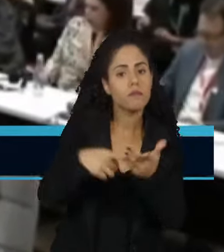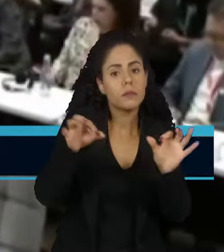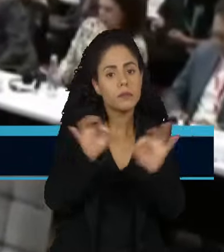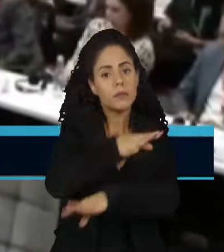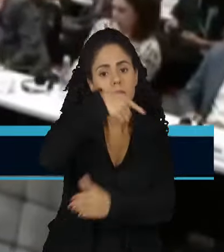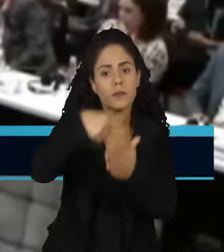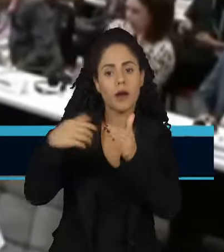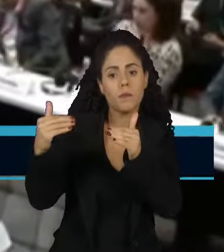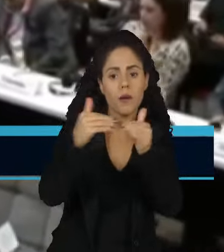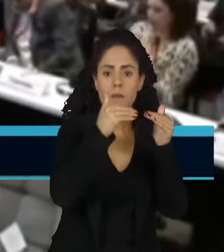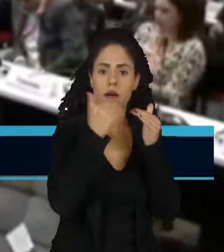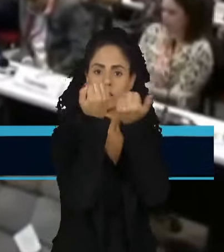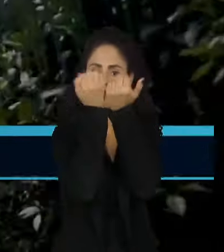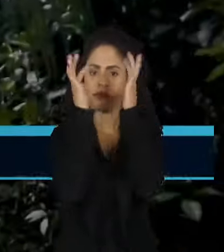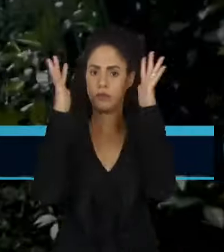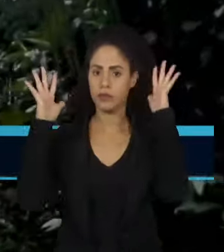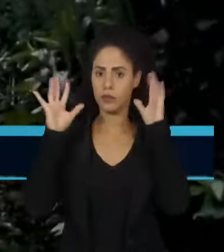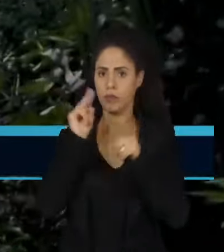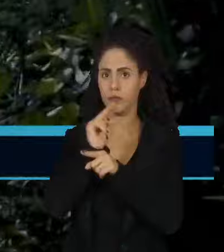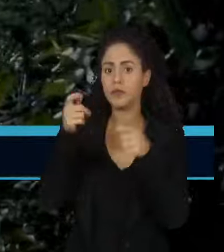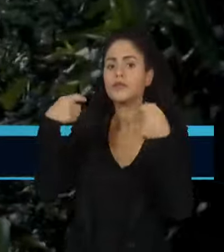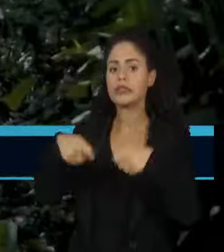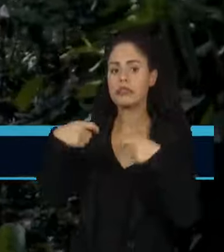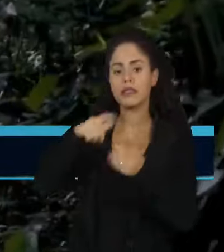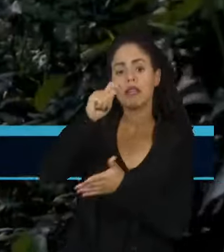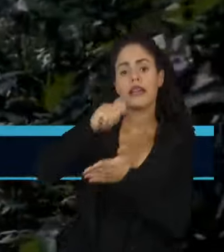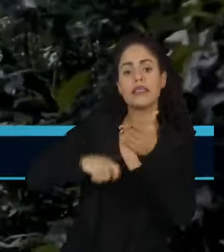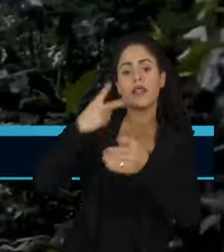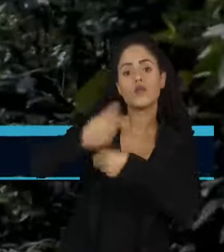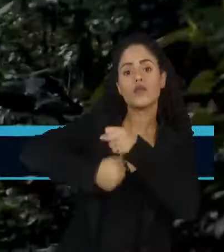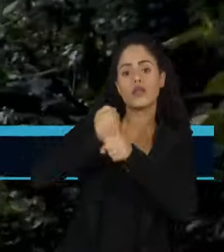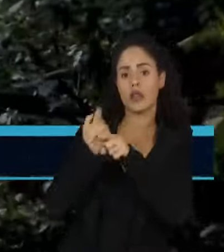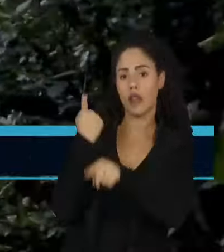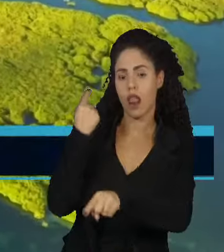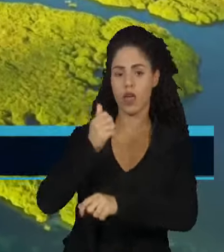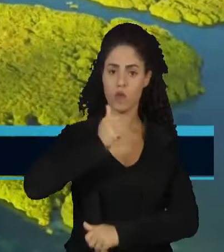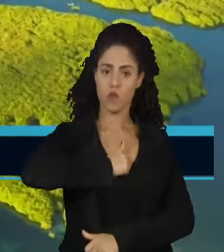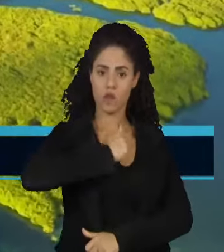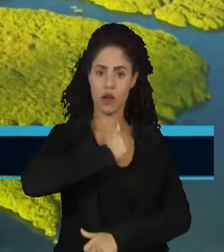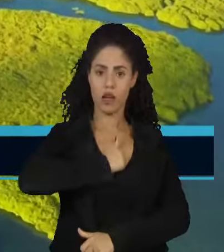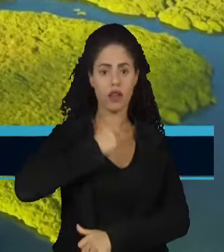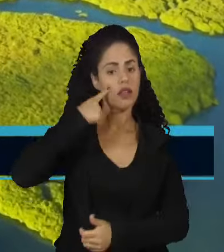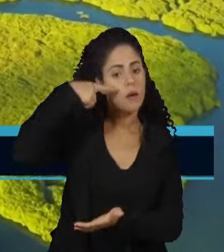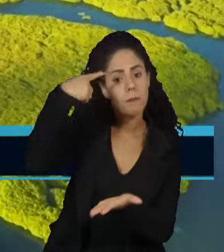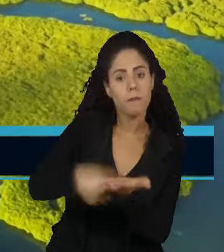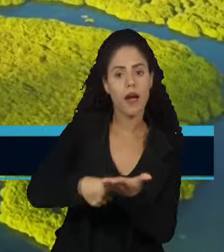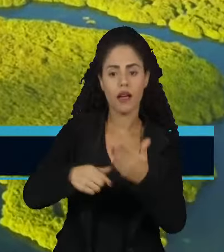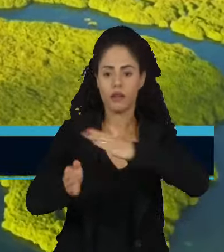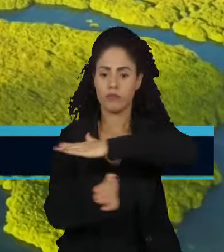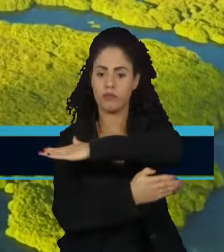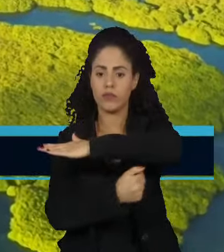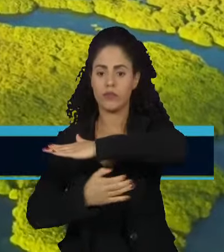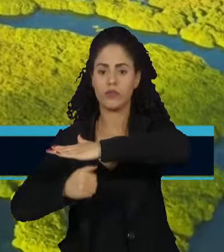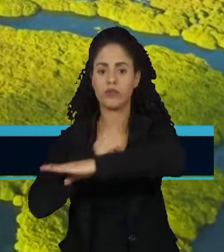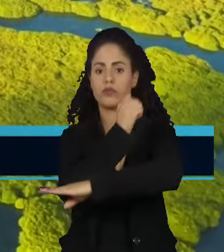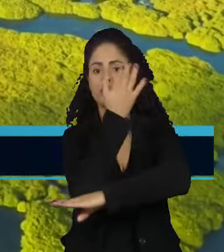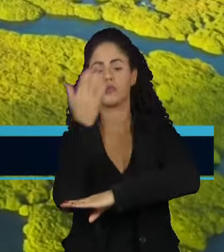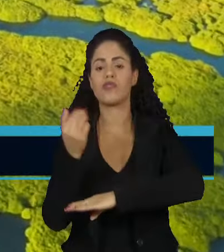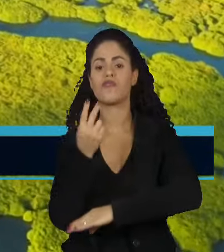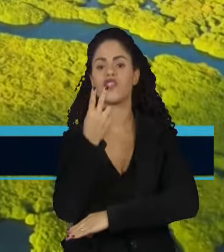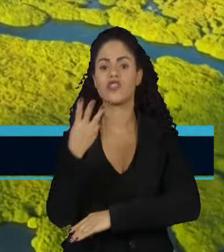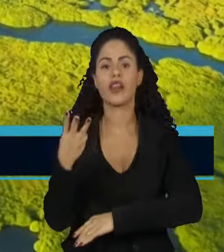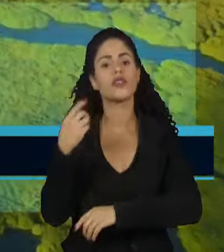devem proteger a natureza. Assinado há dois anos no Canadá, o marco global da biodiversidade tem 23